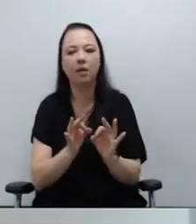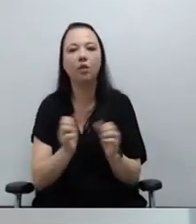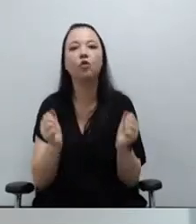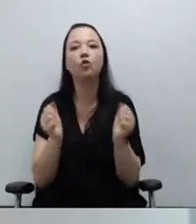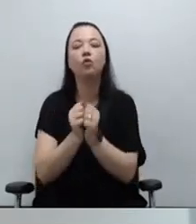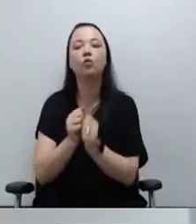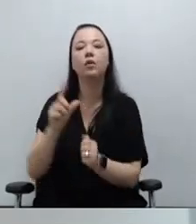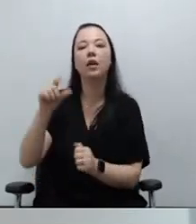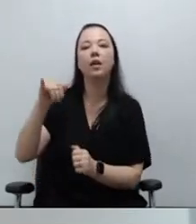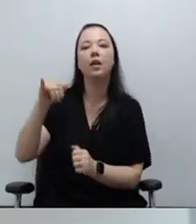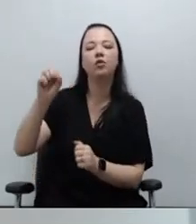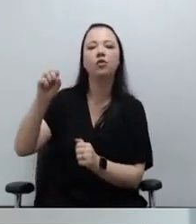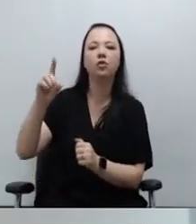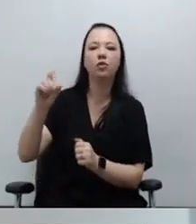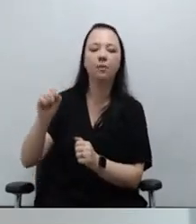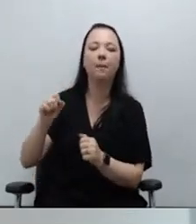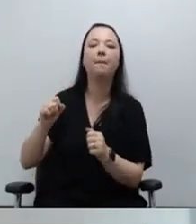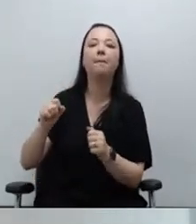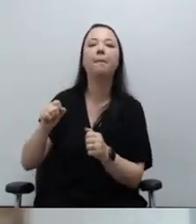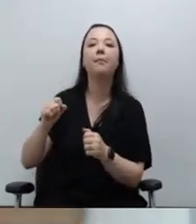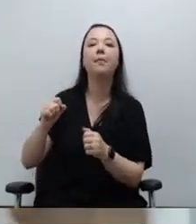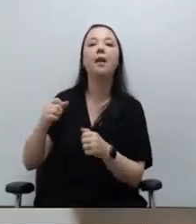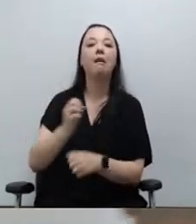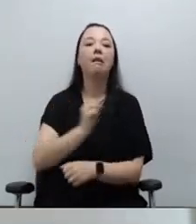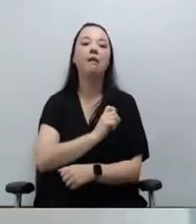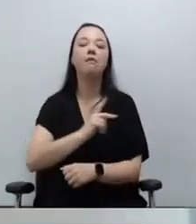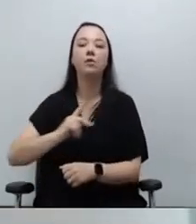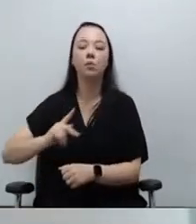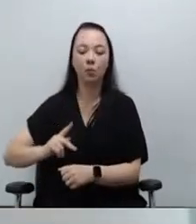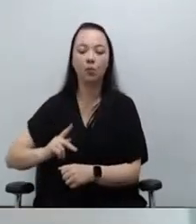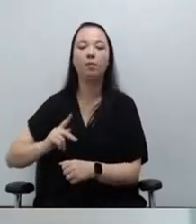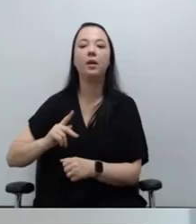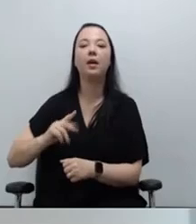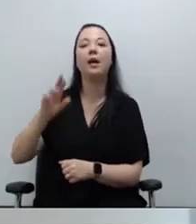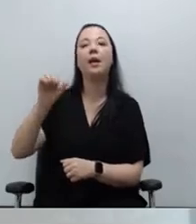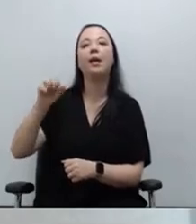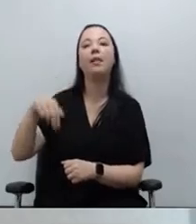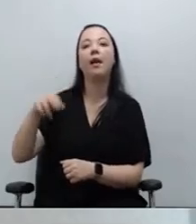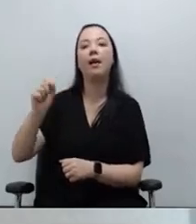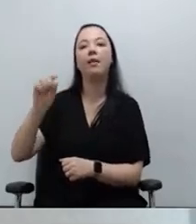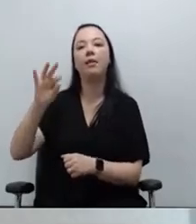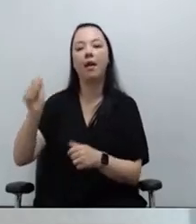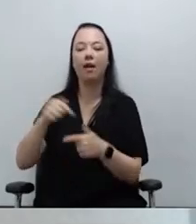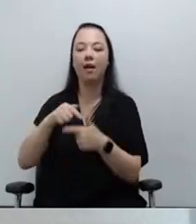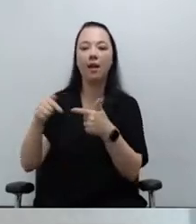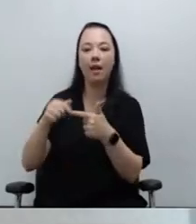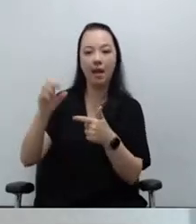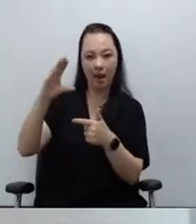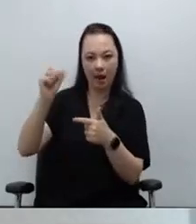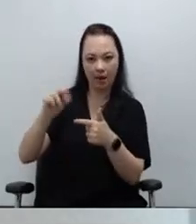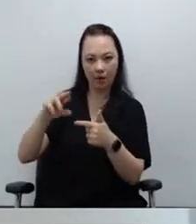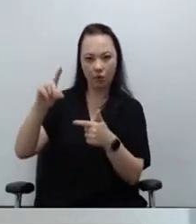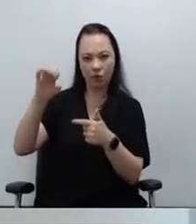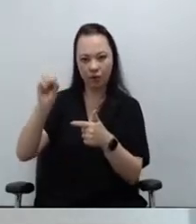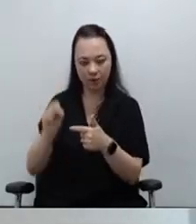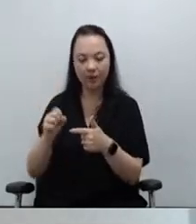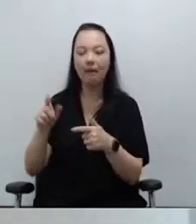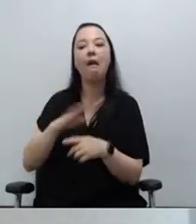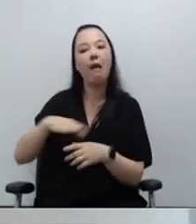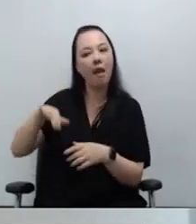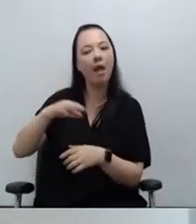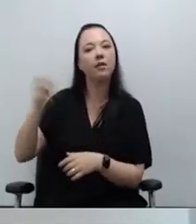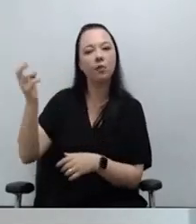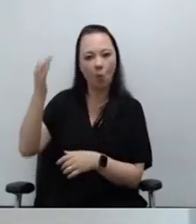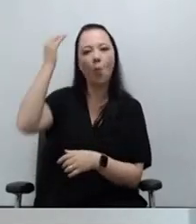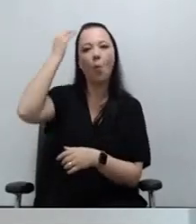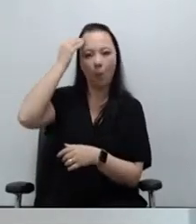NEDPED, o defensor Carlos Loureiro e a defensora Renata Tibirissá, e coordenado pela assessora